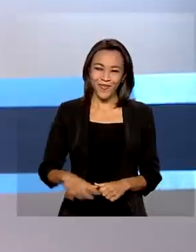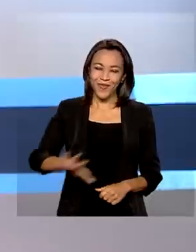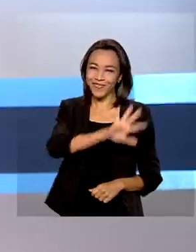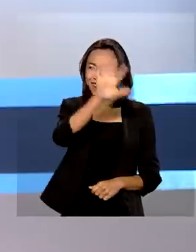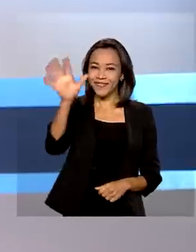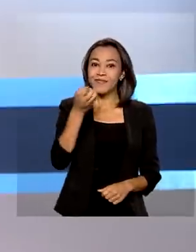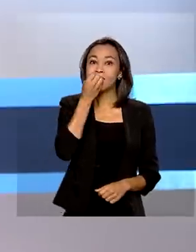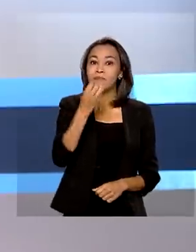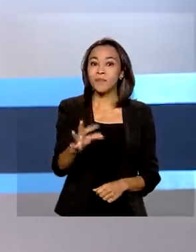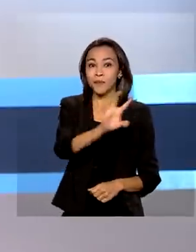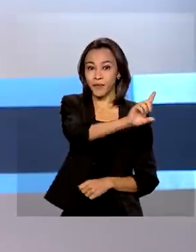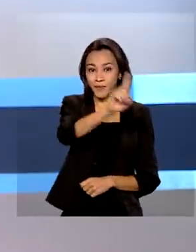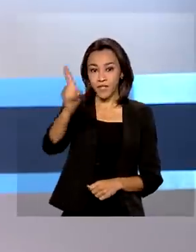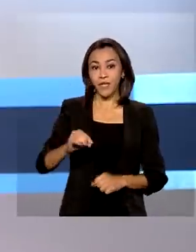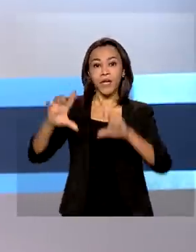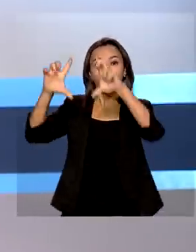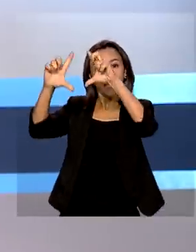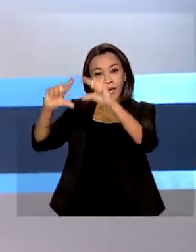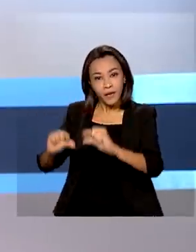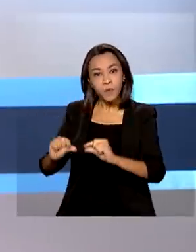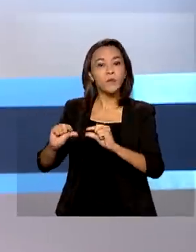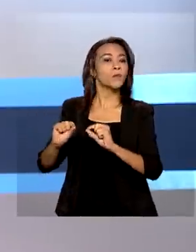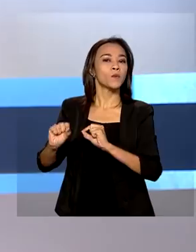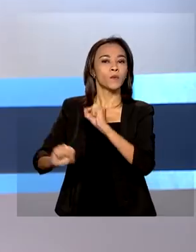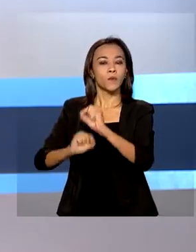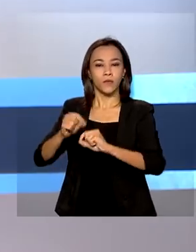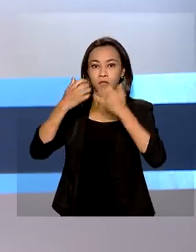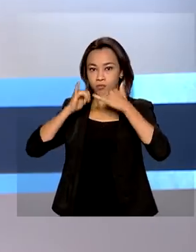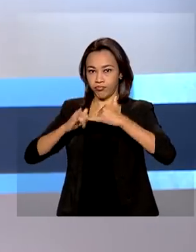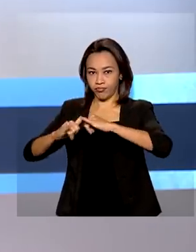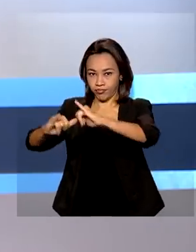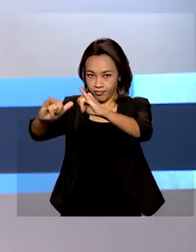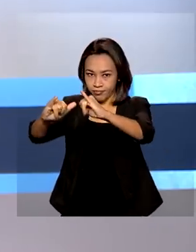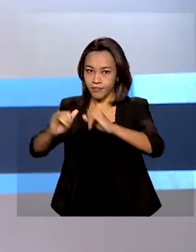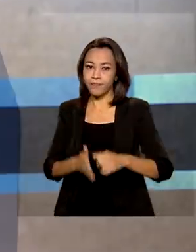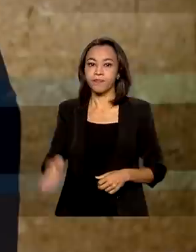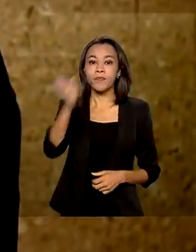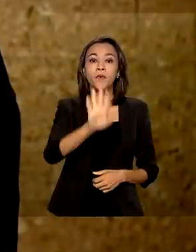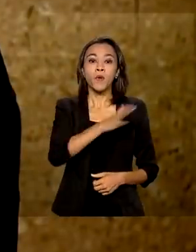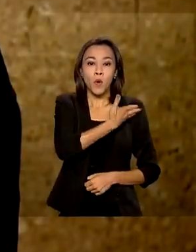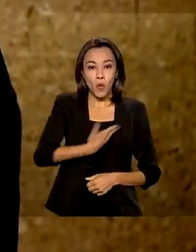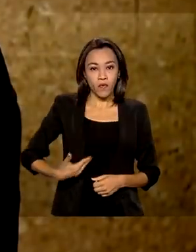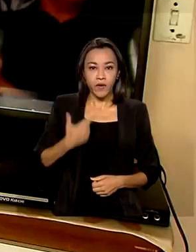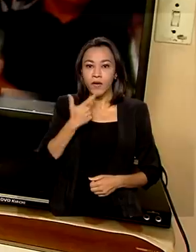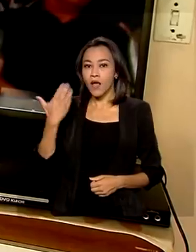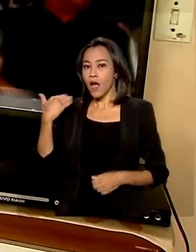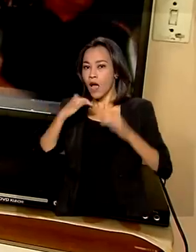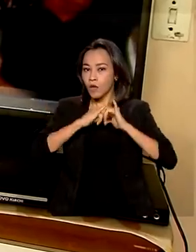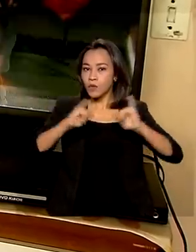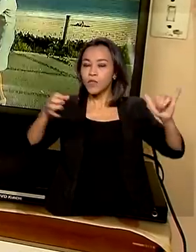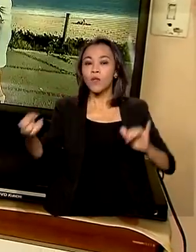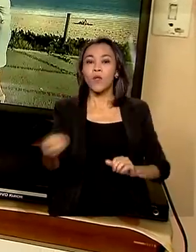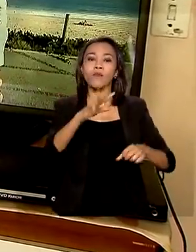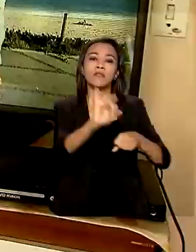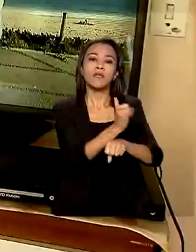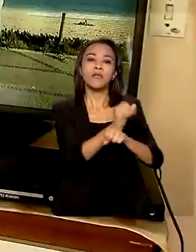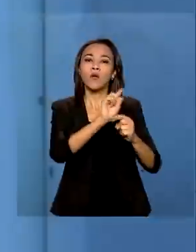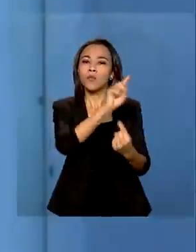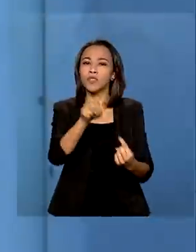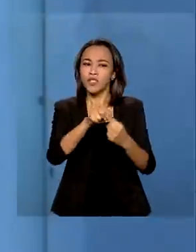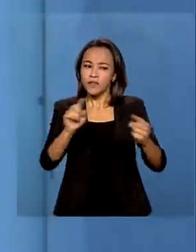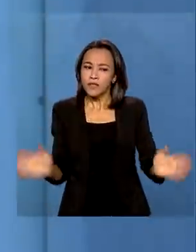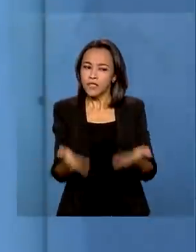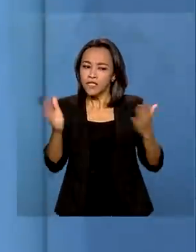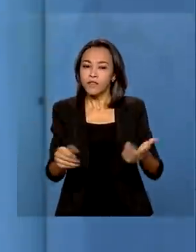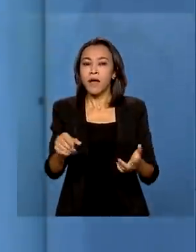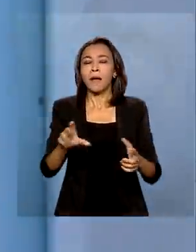Olá, bom dia! Redução voluntária de energia elétrica. Governo anuncia novas medidas para incentivar menos